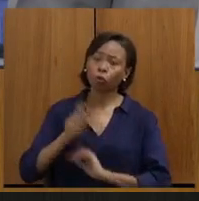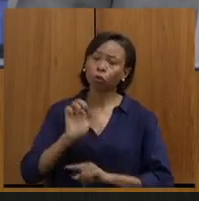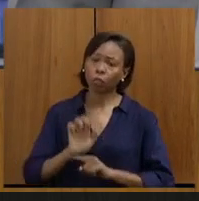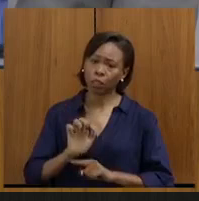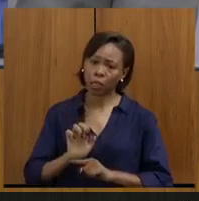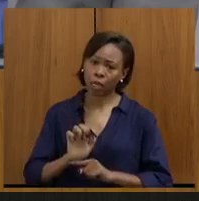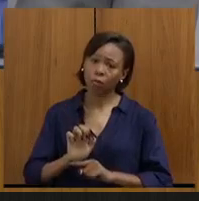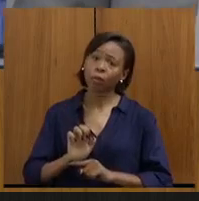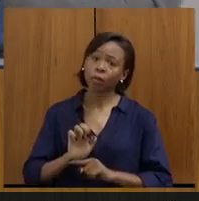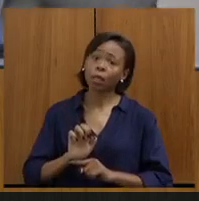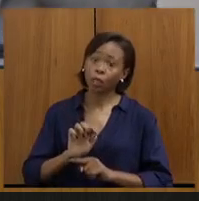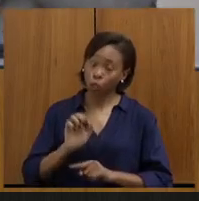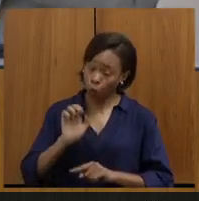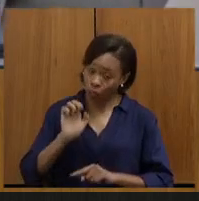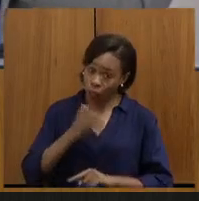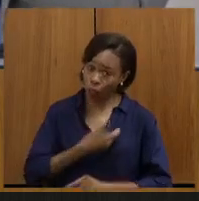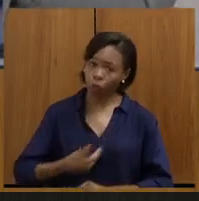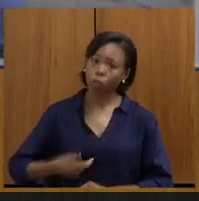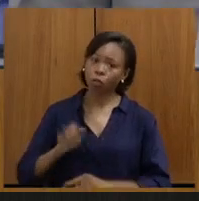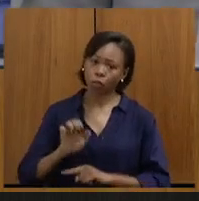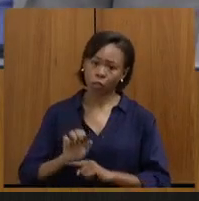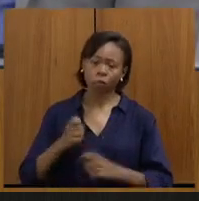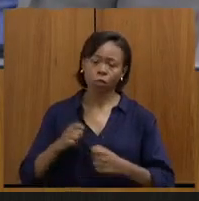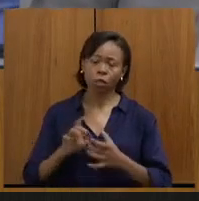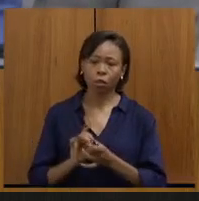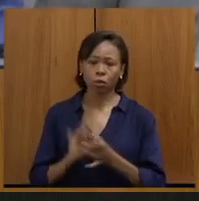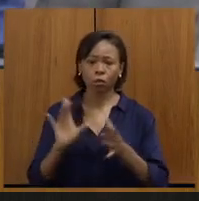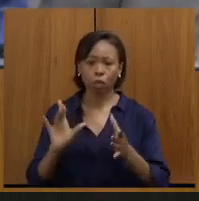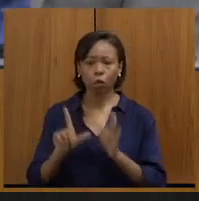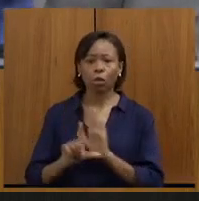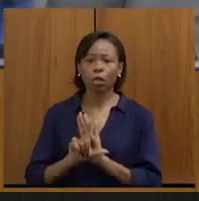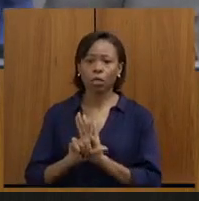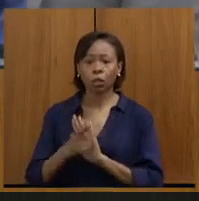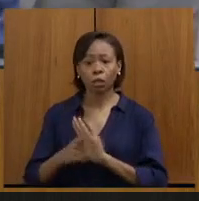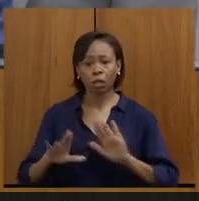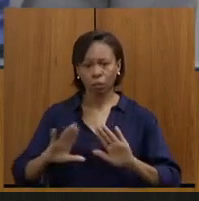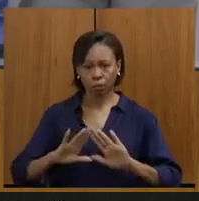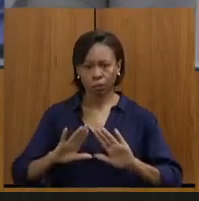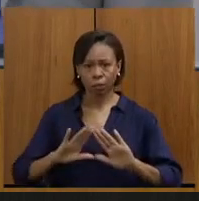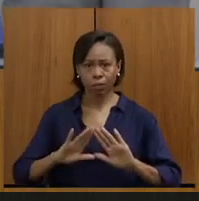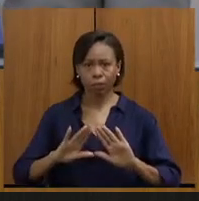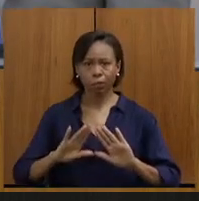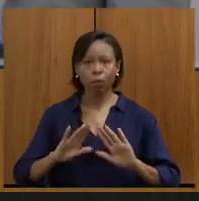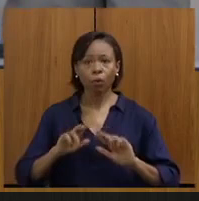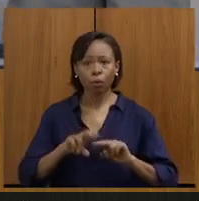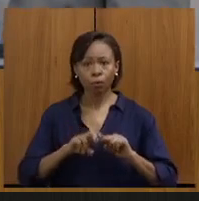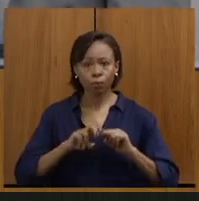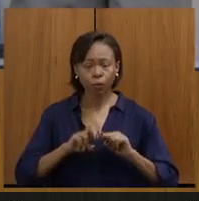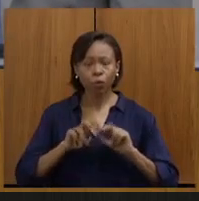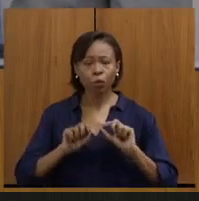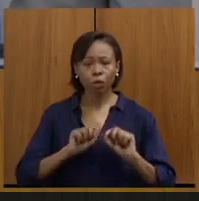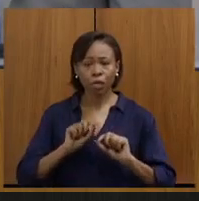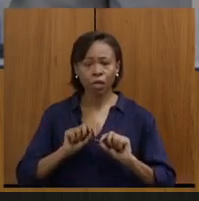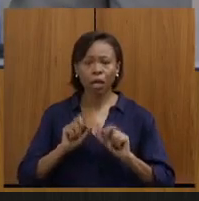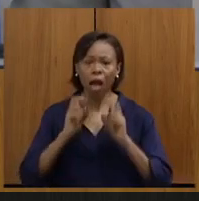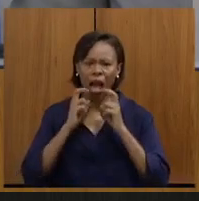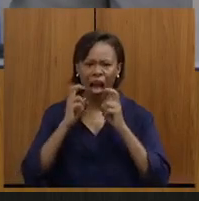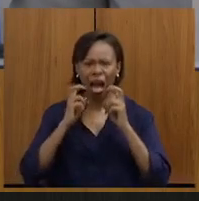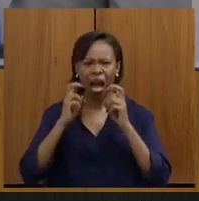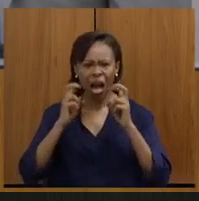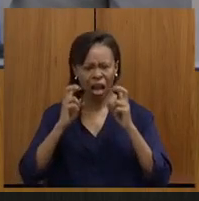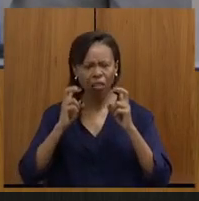autorizadas pelo Estado com base na legislação aprovada por essa casa. Então, o grito sempre é um grito